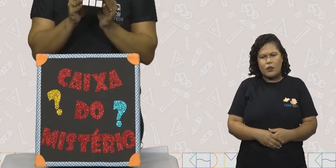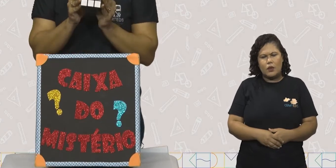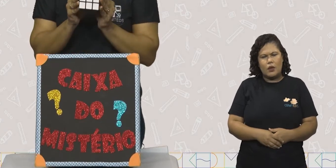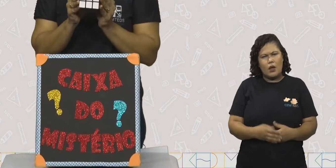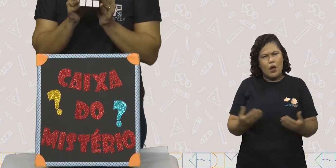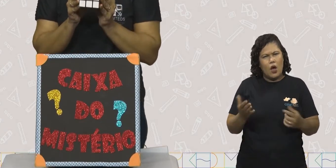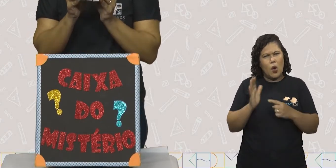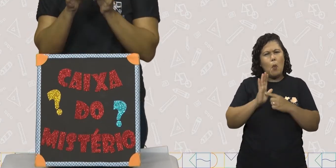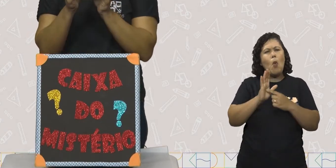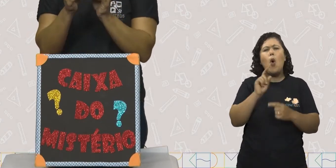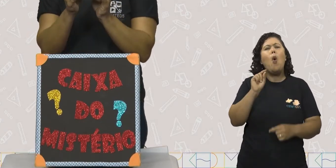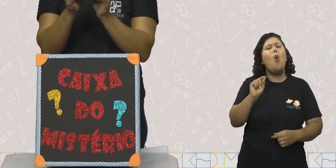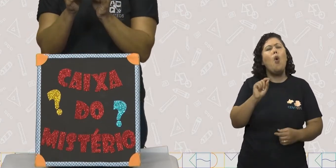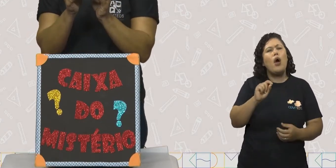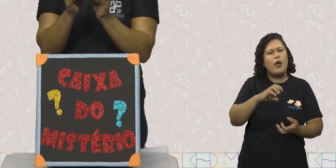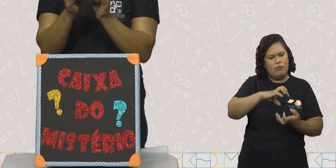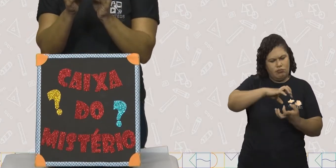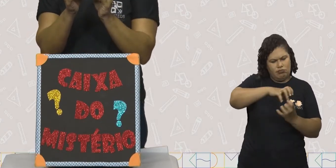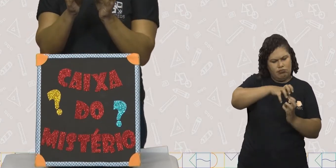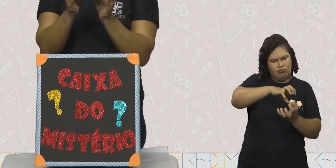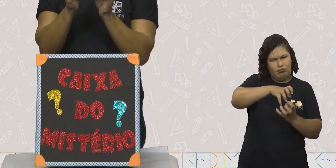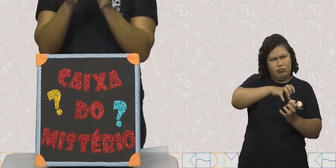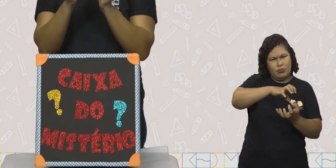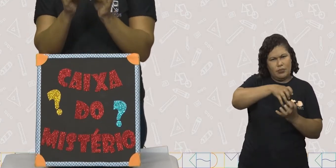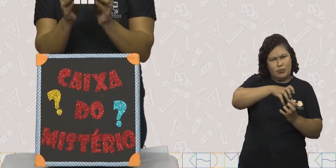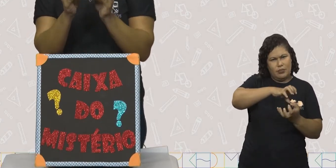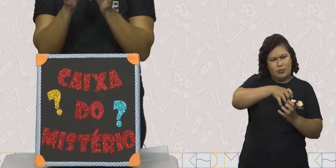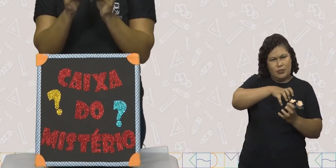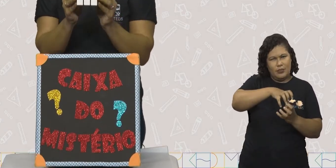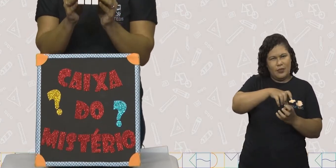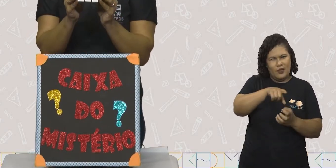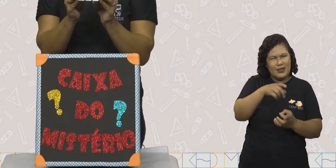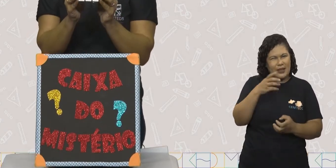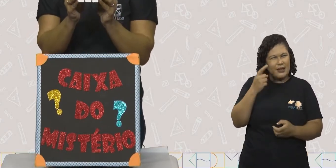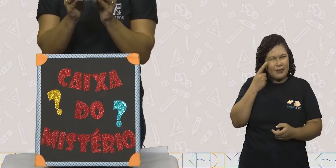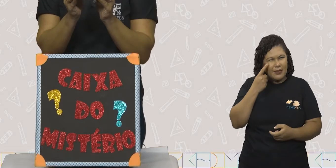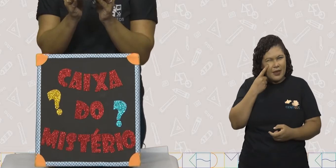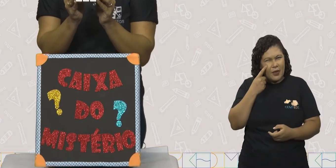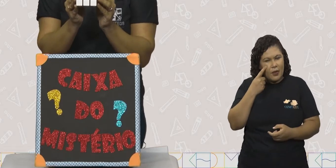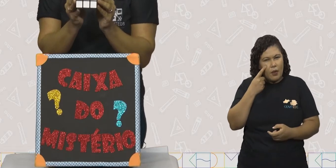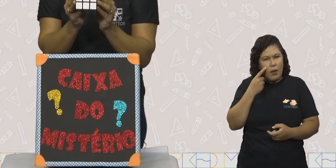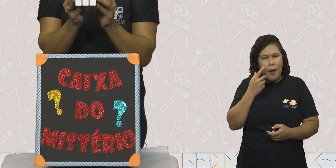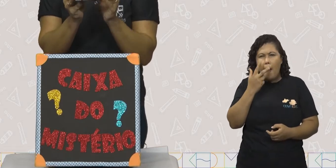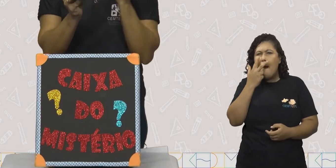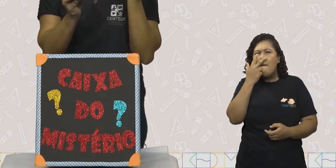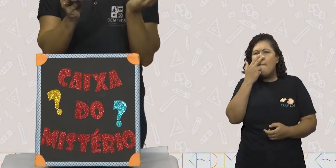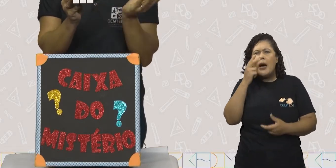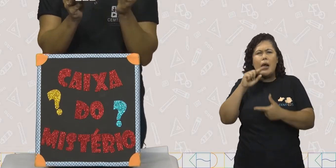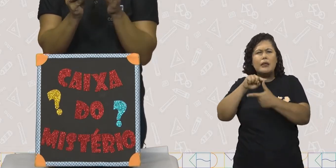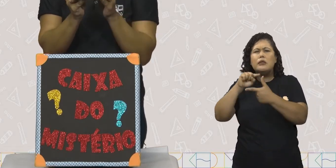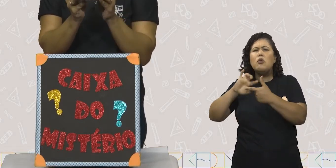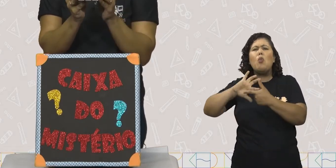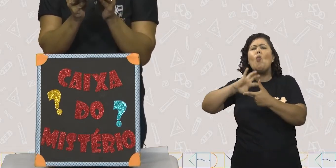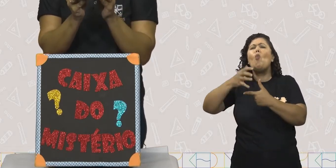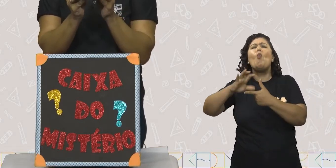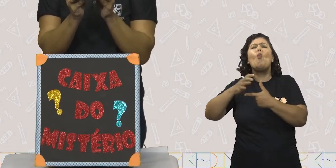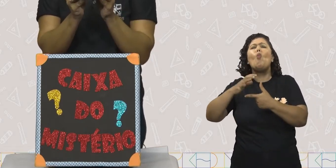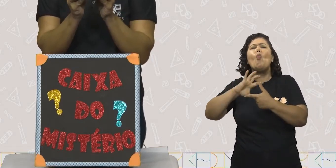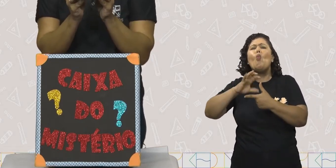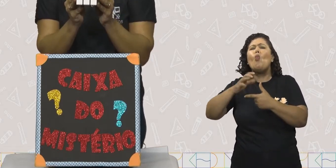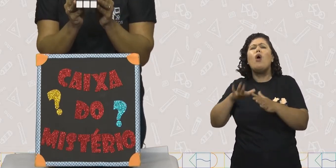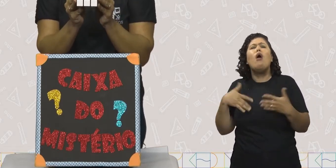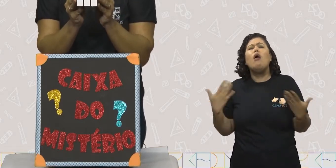Aqui eu tenho o quê? Eu tenho um dado mágico e ele se parece com que forma